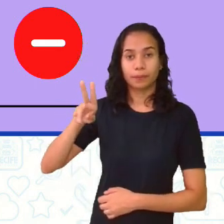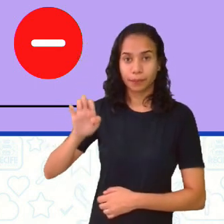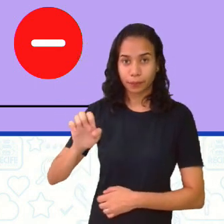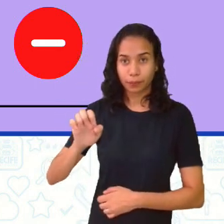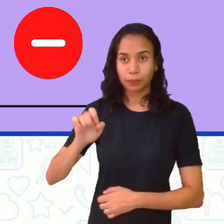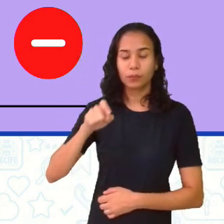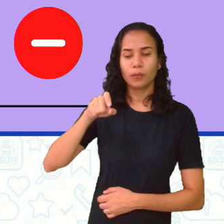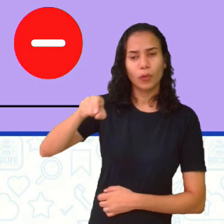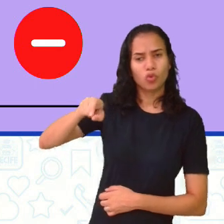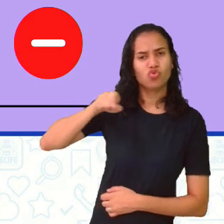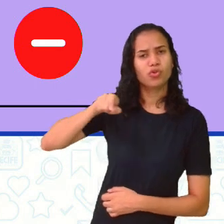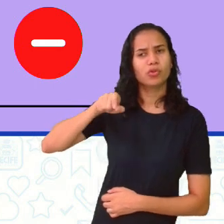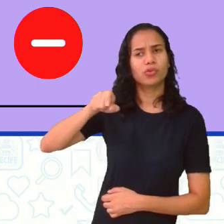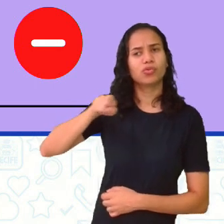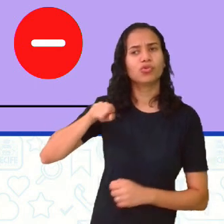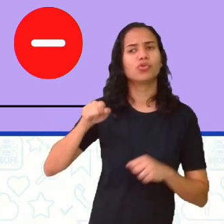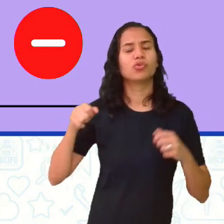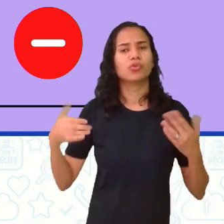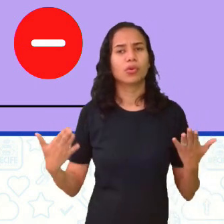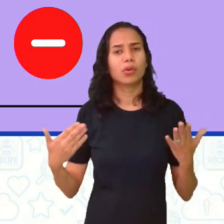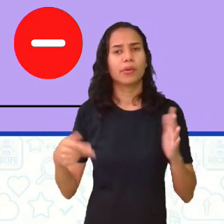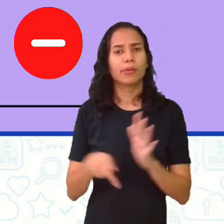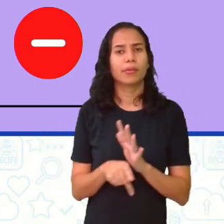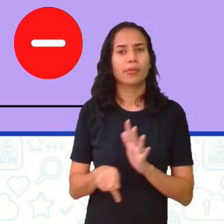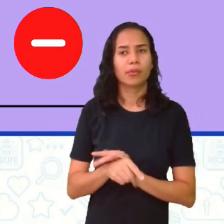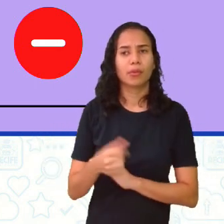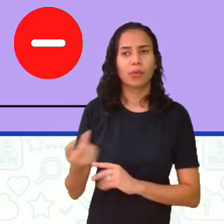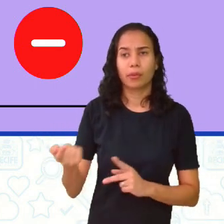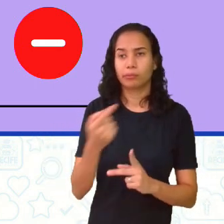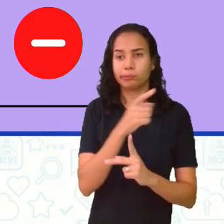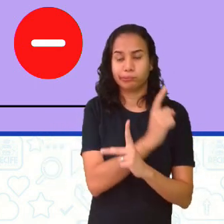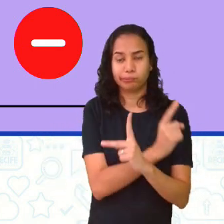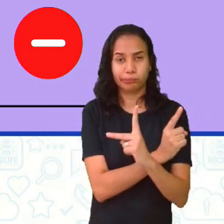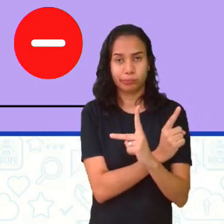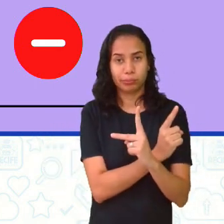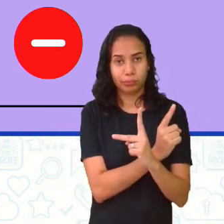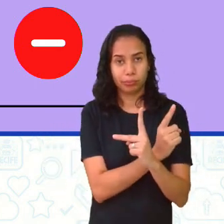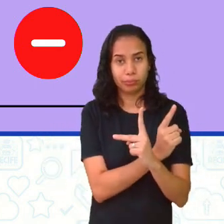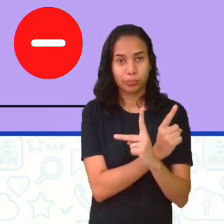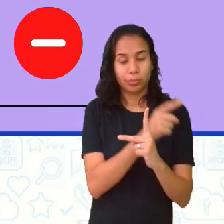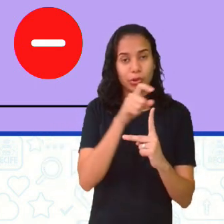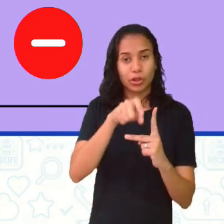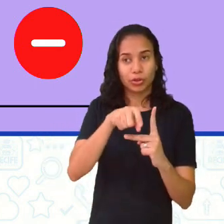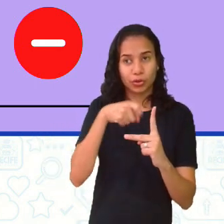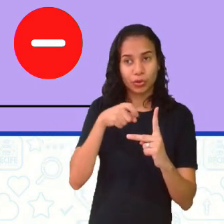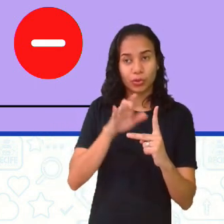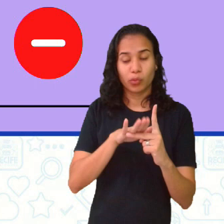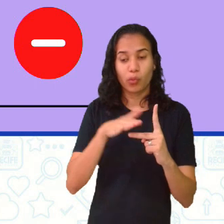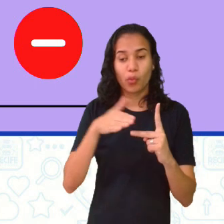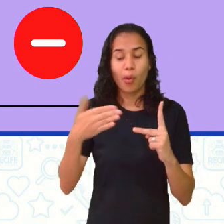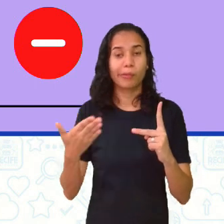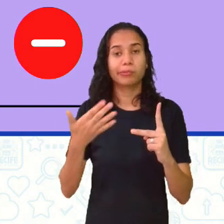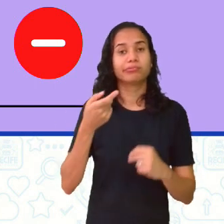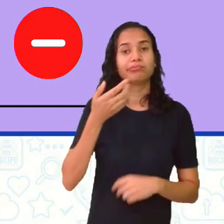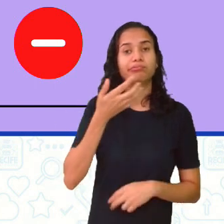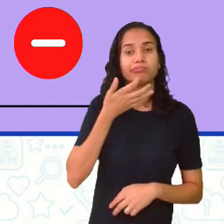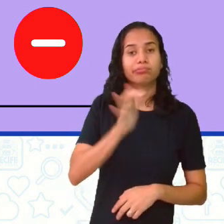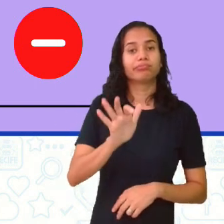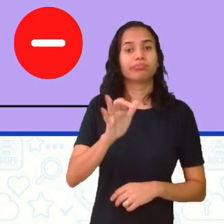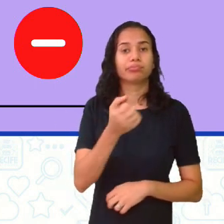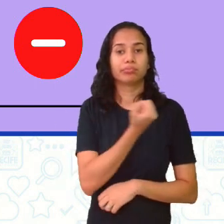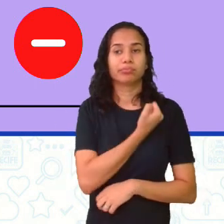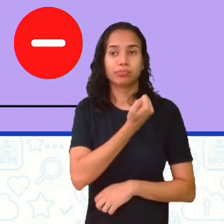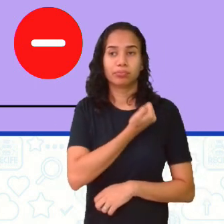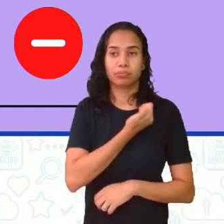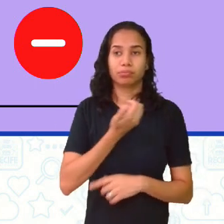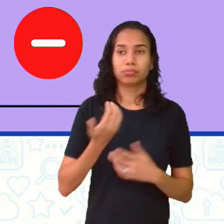E o X? O X, ora, um lado dele é 1, como está ali, e o outro lado não é um número